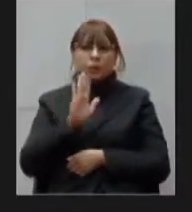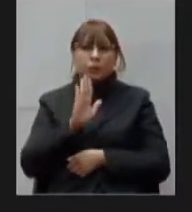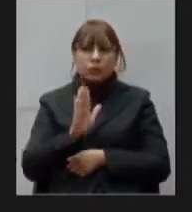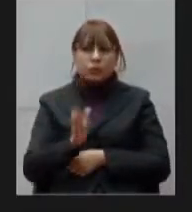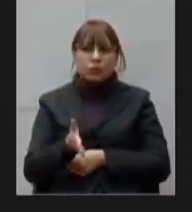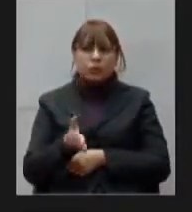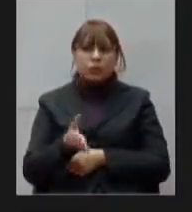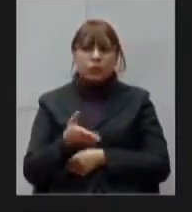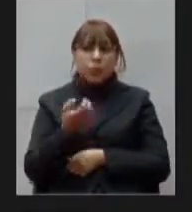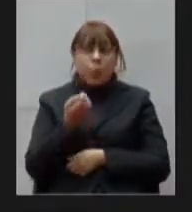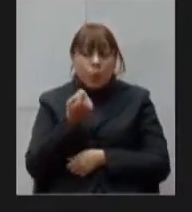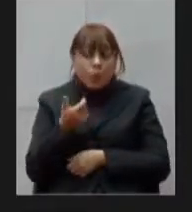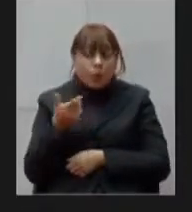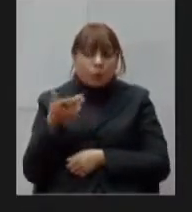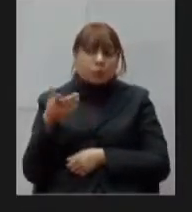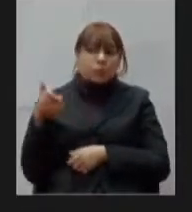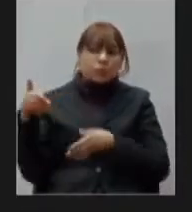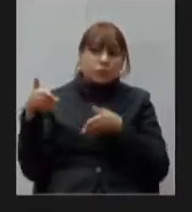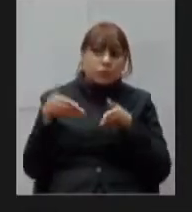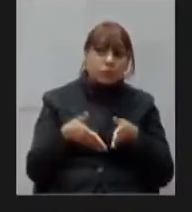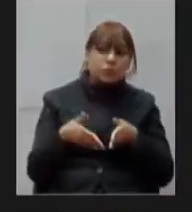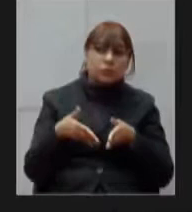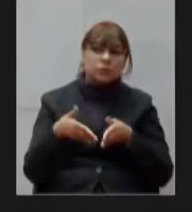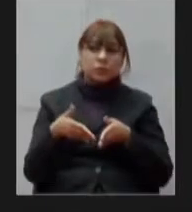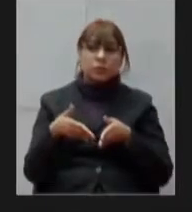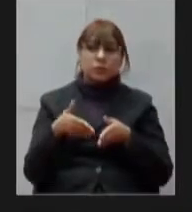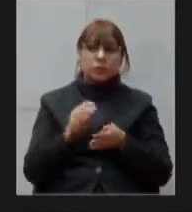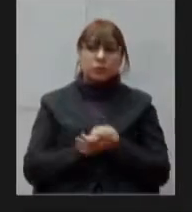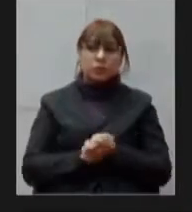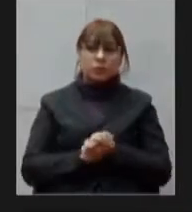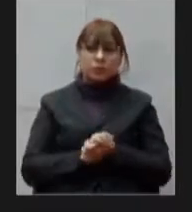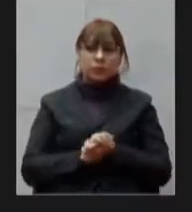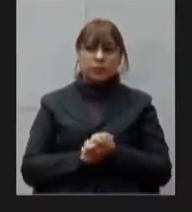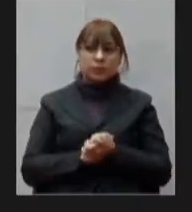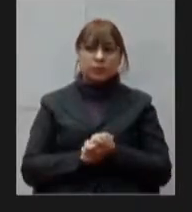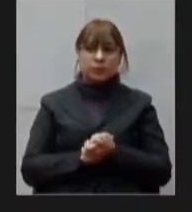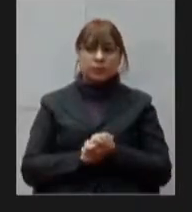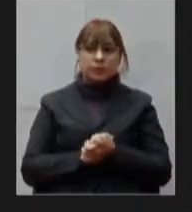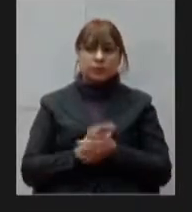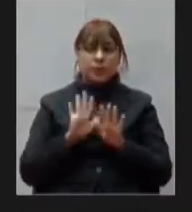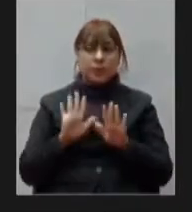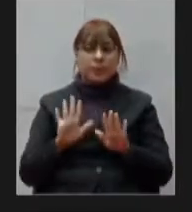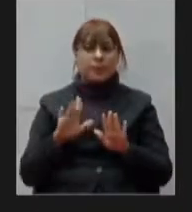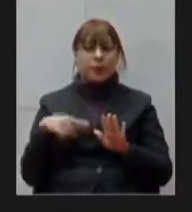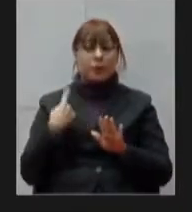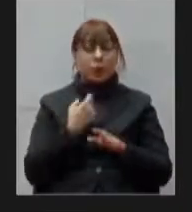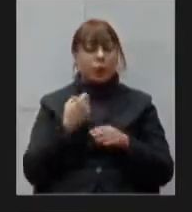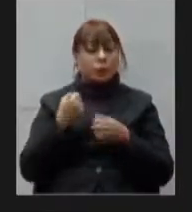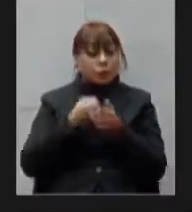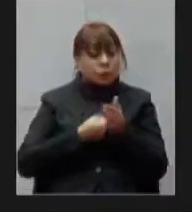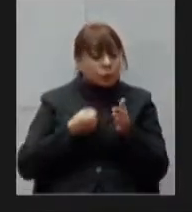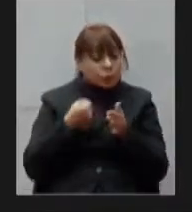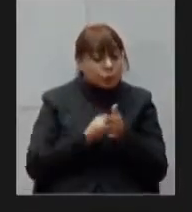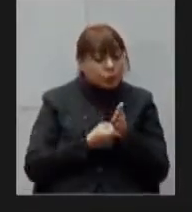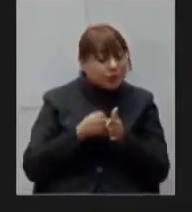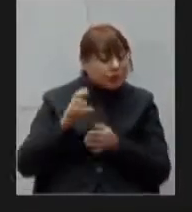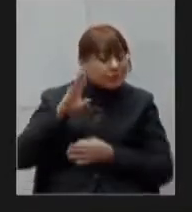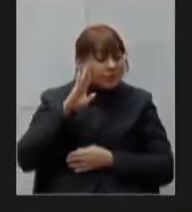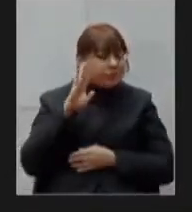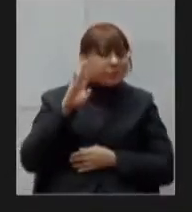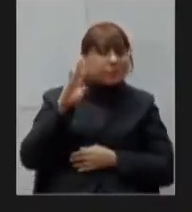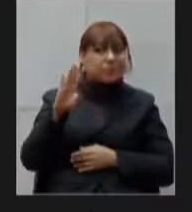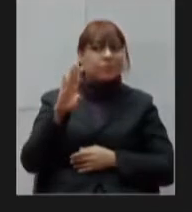estão chegando os adquiridos através da FIEM e da Vale mas eu acho que a nossa luta a grande luta nossa hoje é